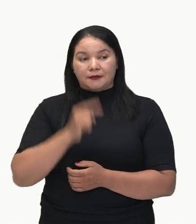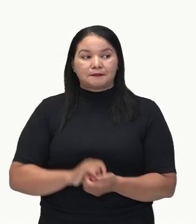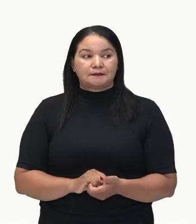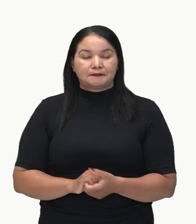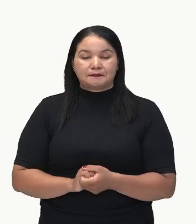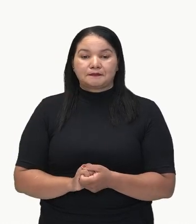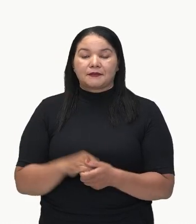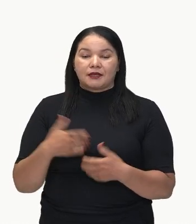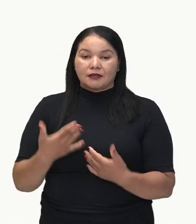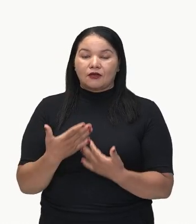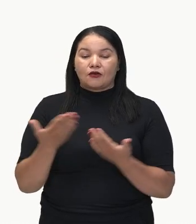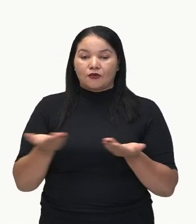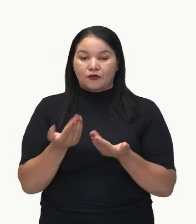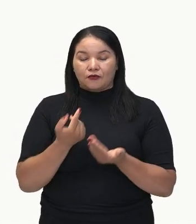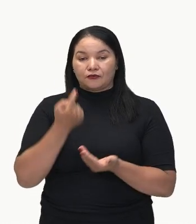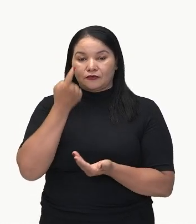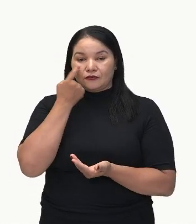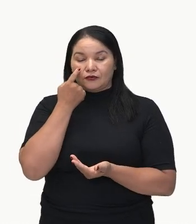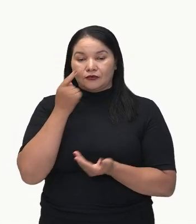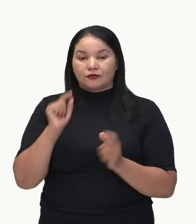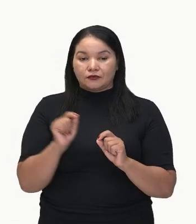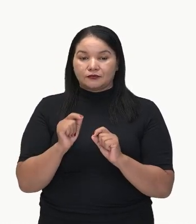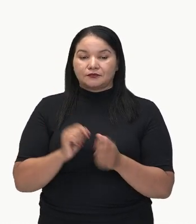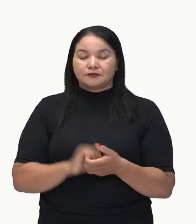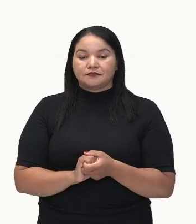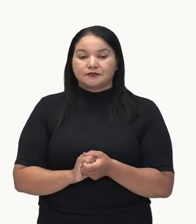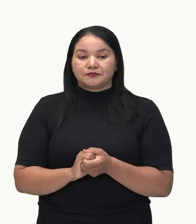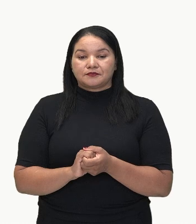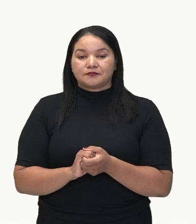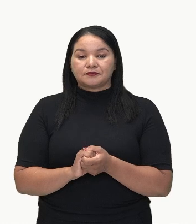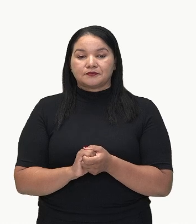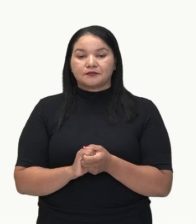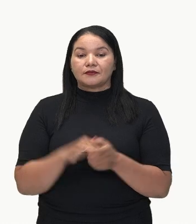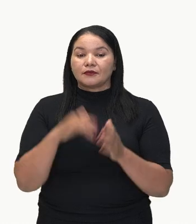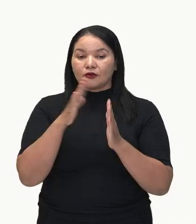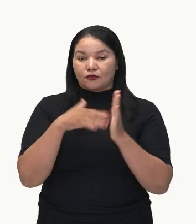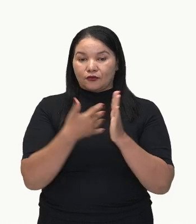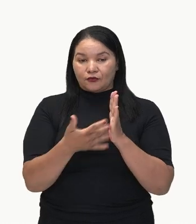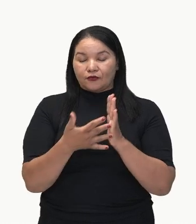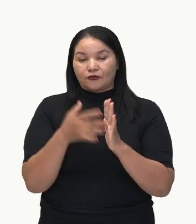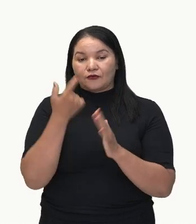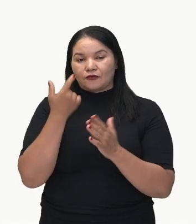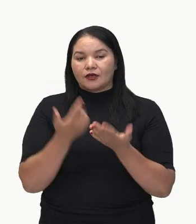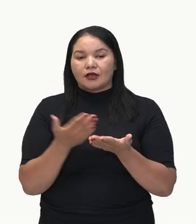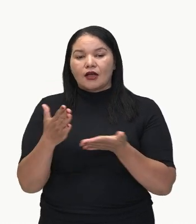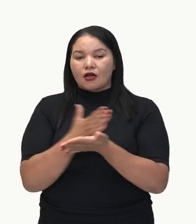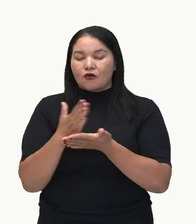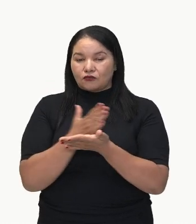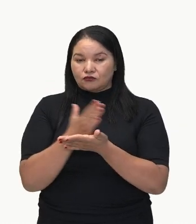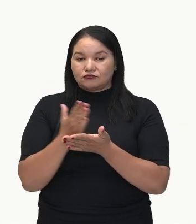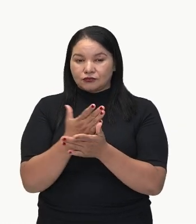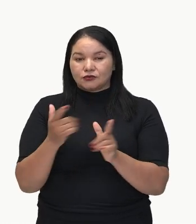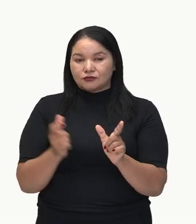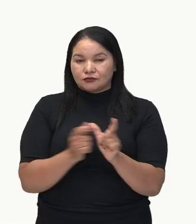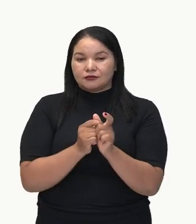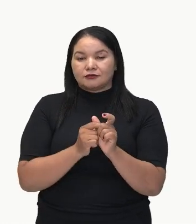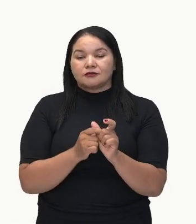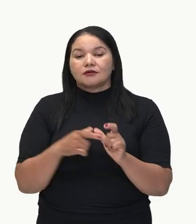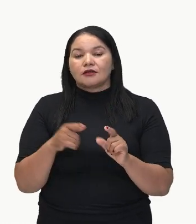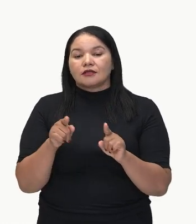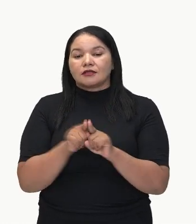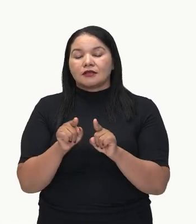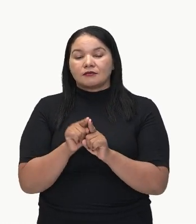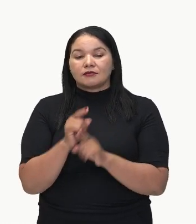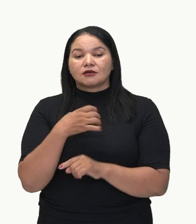Trouxemos aqui um quadro pra mostrar algumas dessas conjunções e os sentidos que elas trazem.